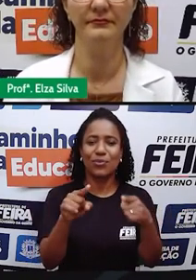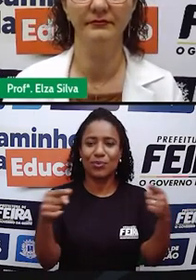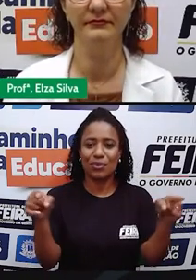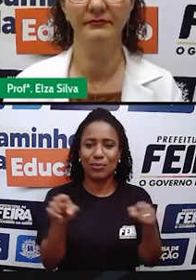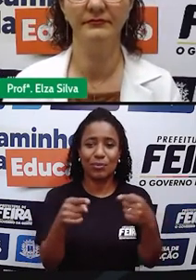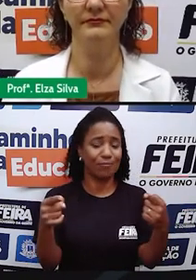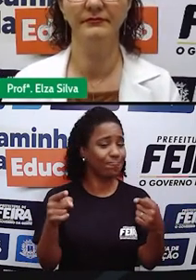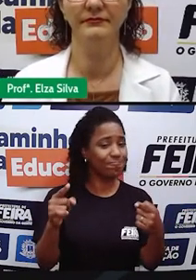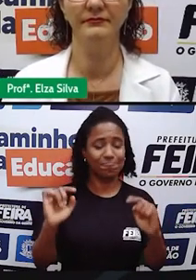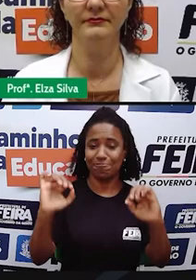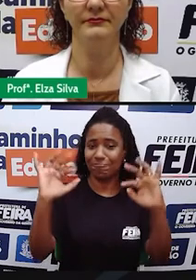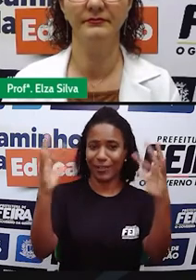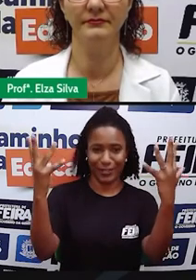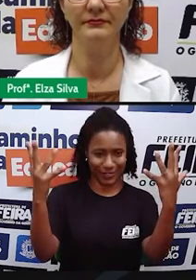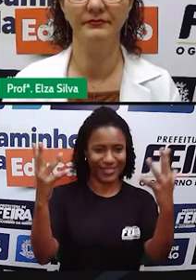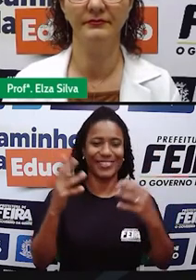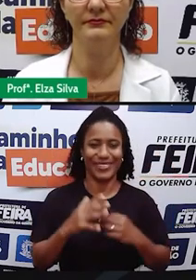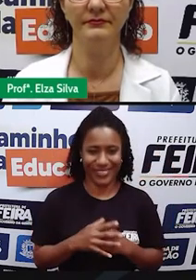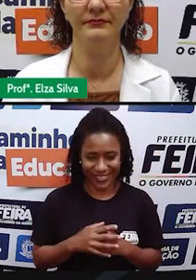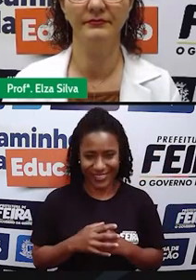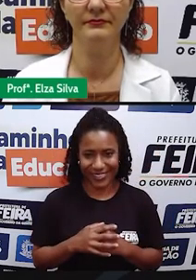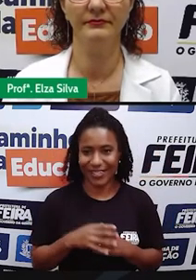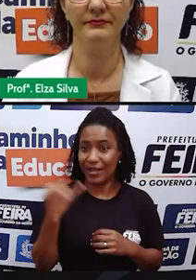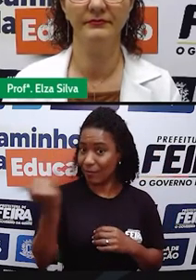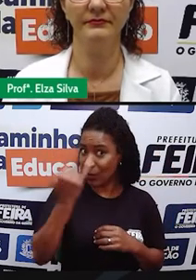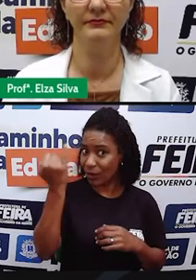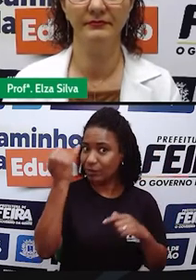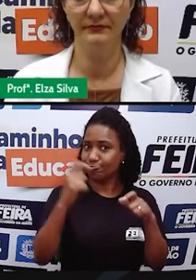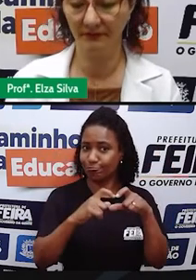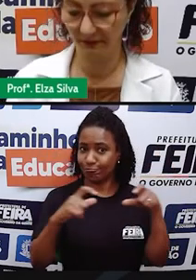evento. E é importante ter esse ticket.